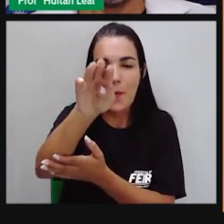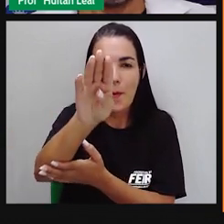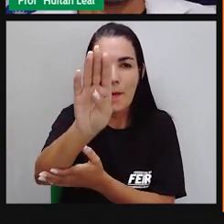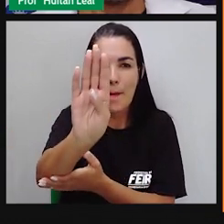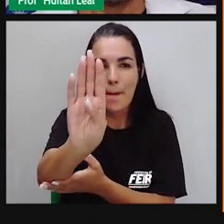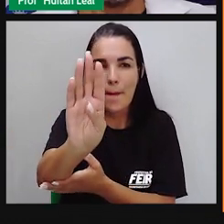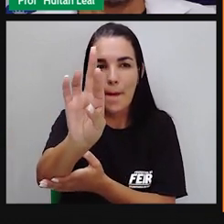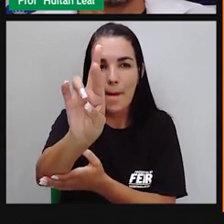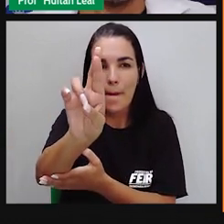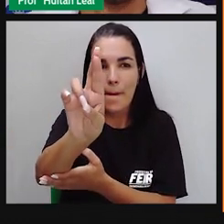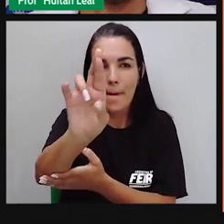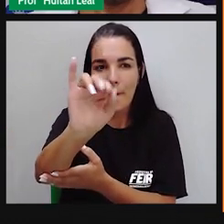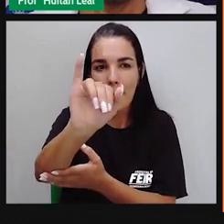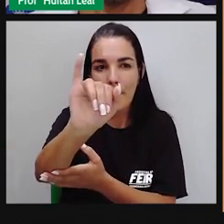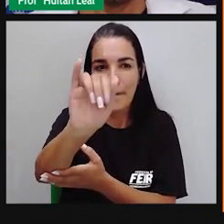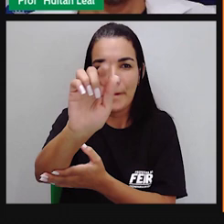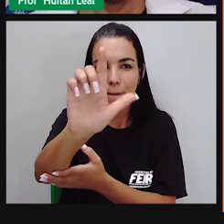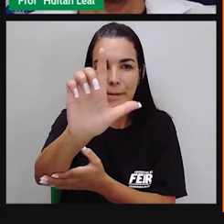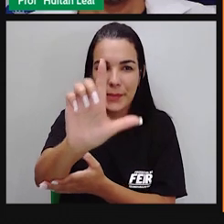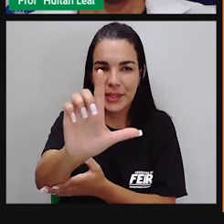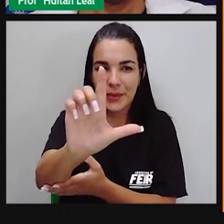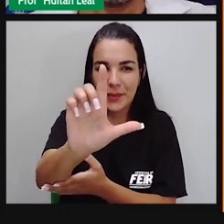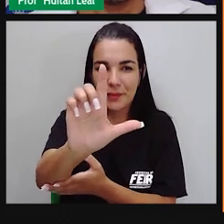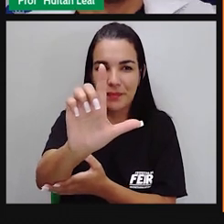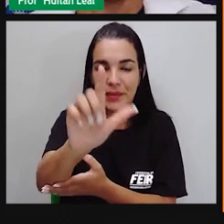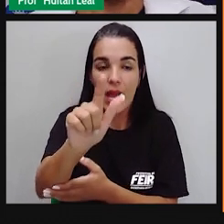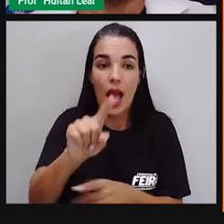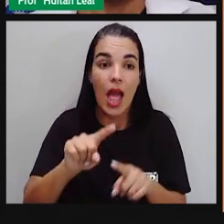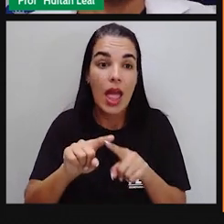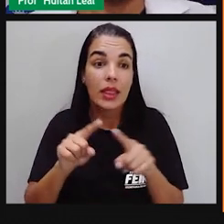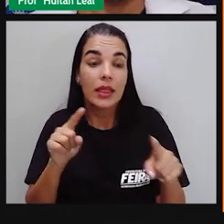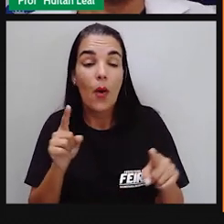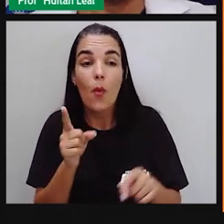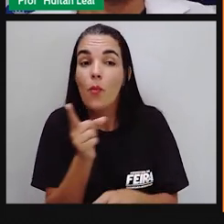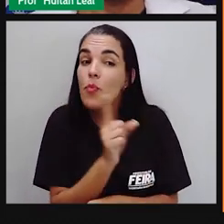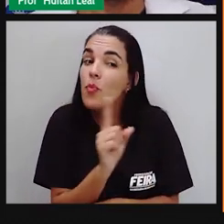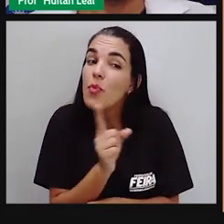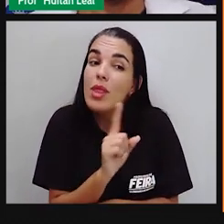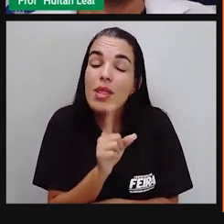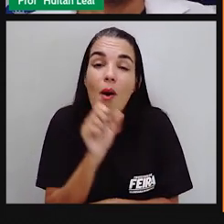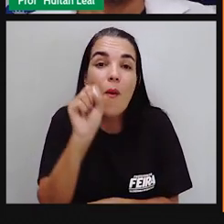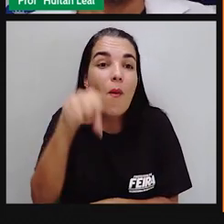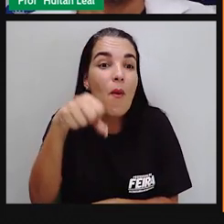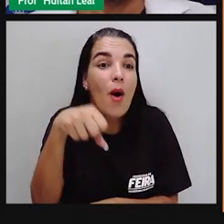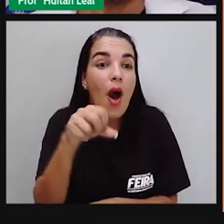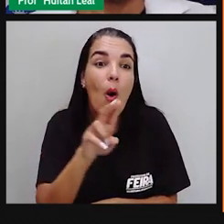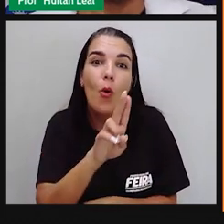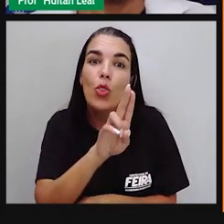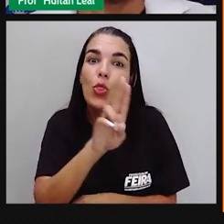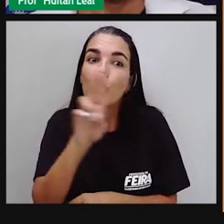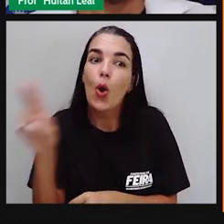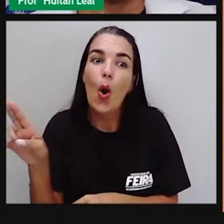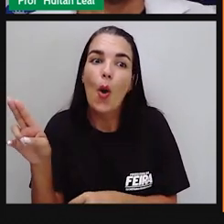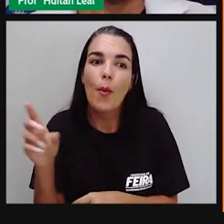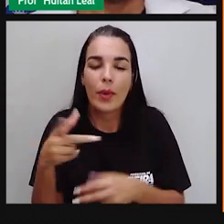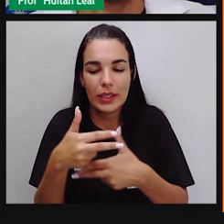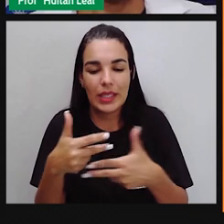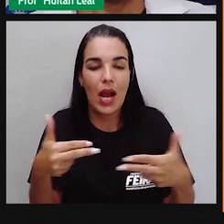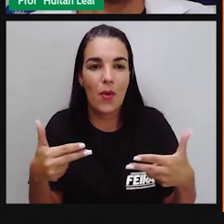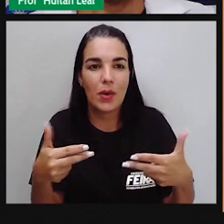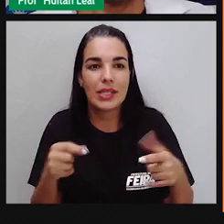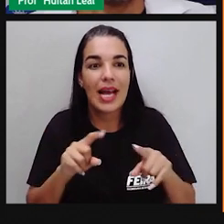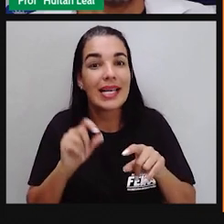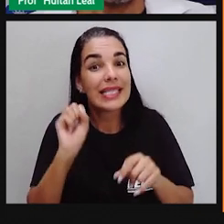a lava-pratos, etc., é uma palha de aço, e não um bombril. Mas como utilizamos